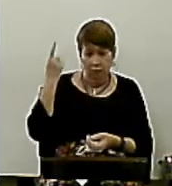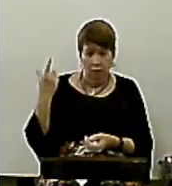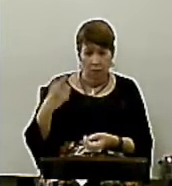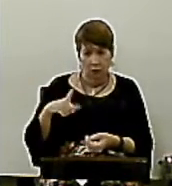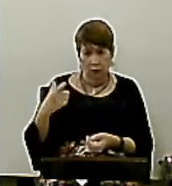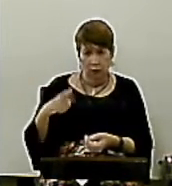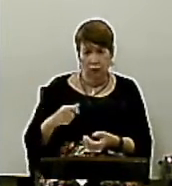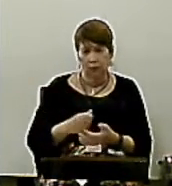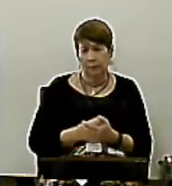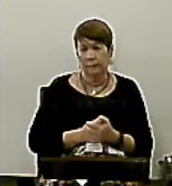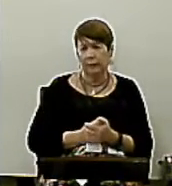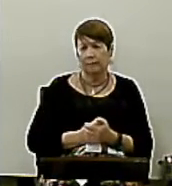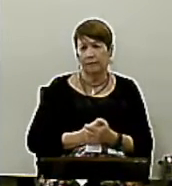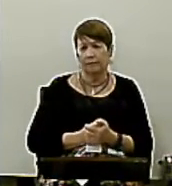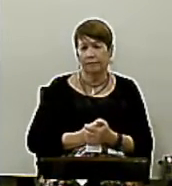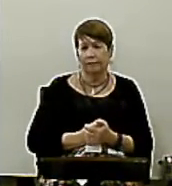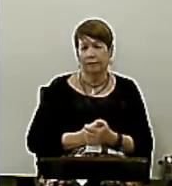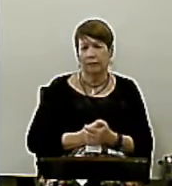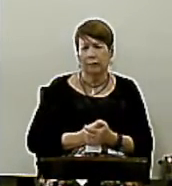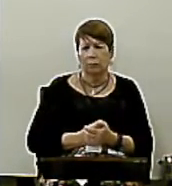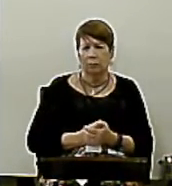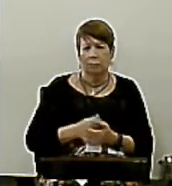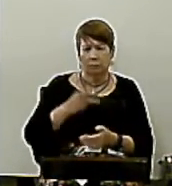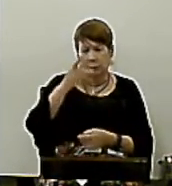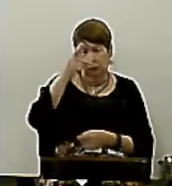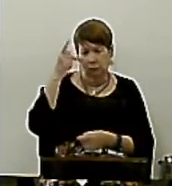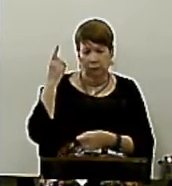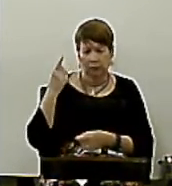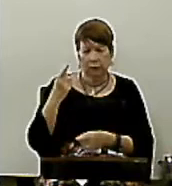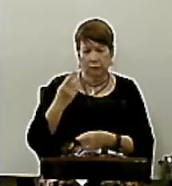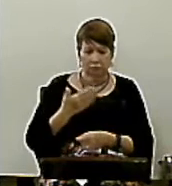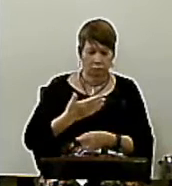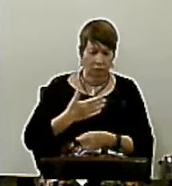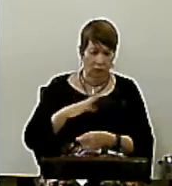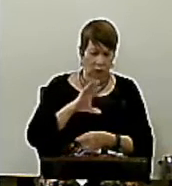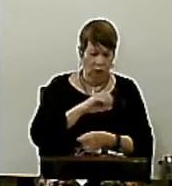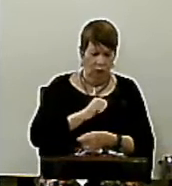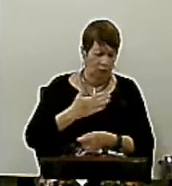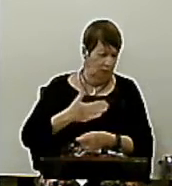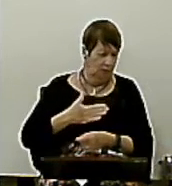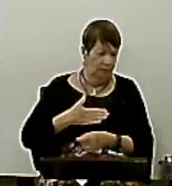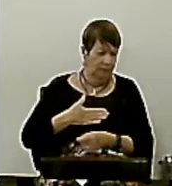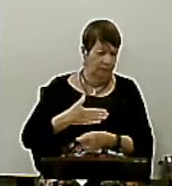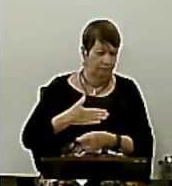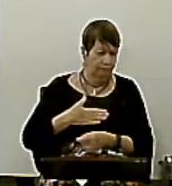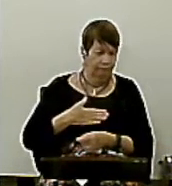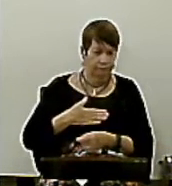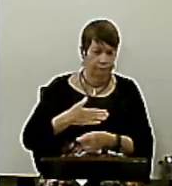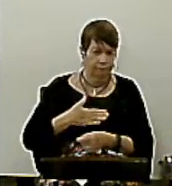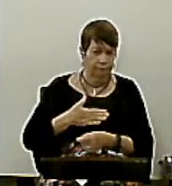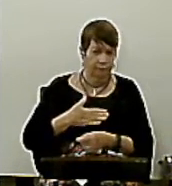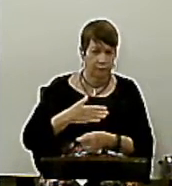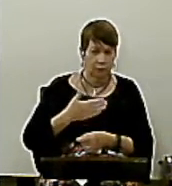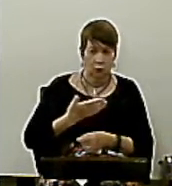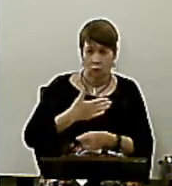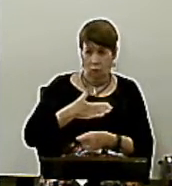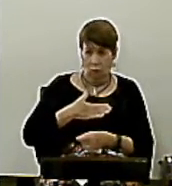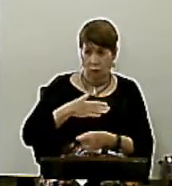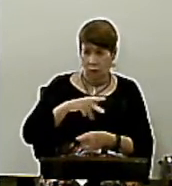não ama ninguém Porque acha que não ama A si mesmo o suficiente Ora Não é isso que a Bíblia ensina